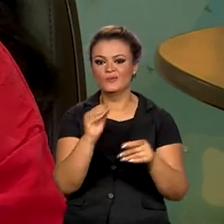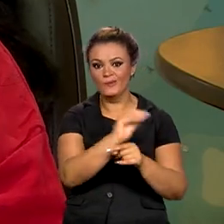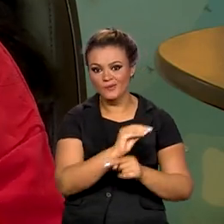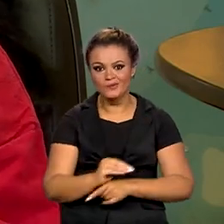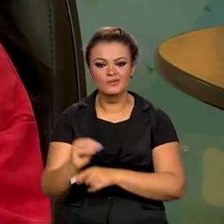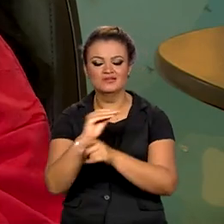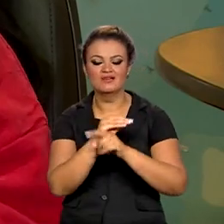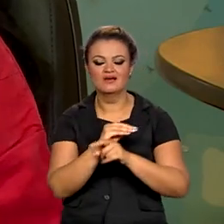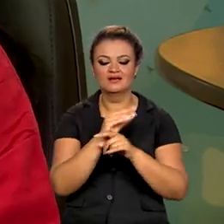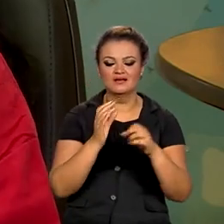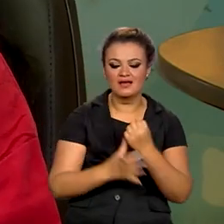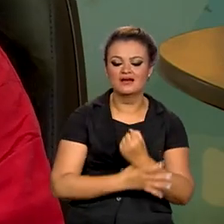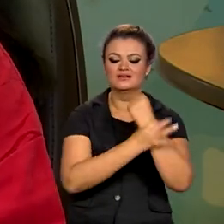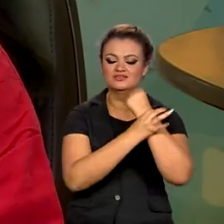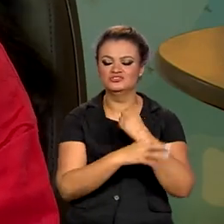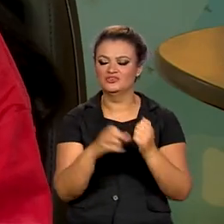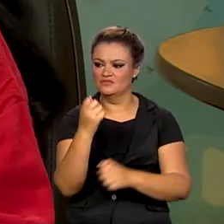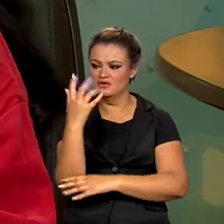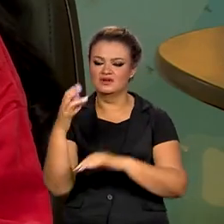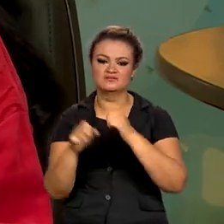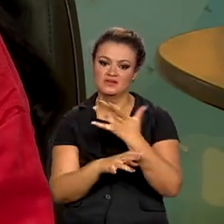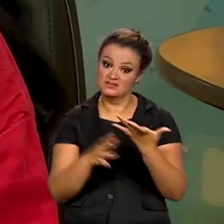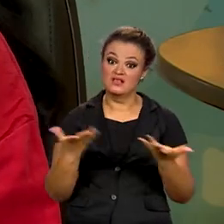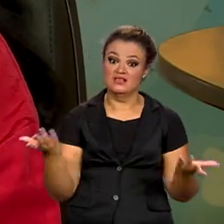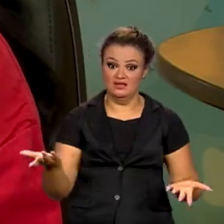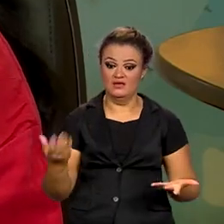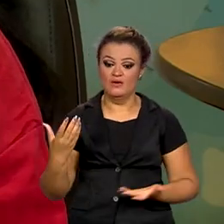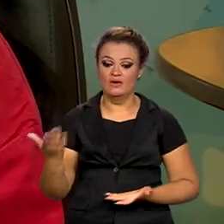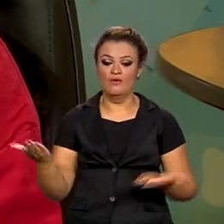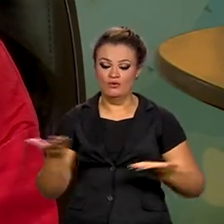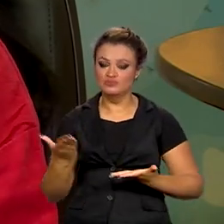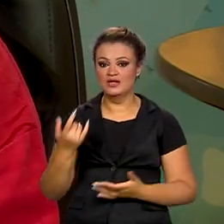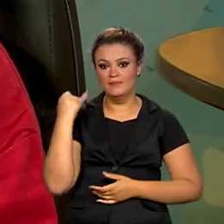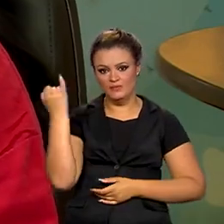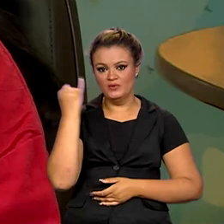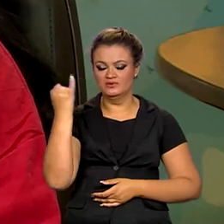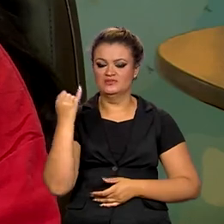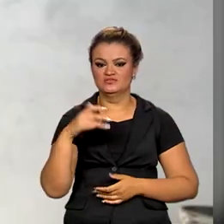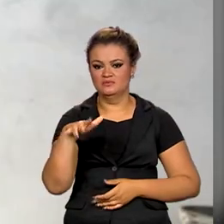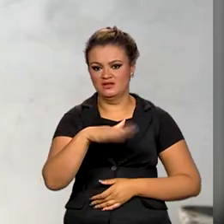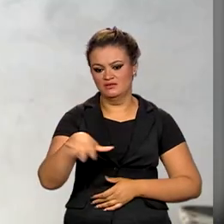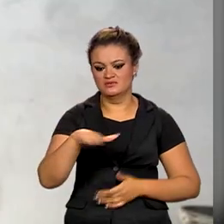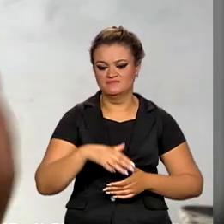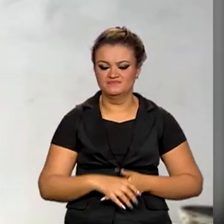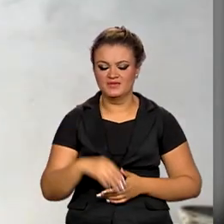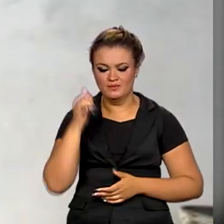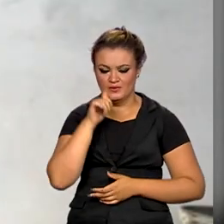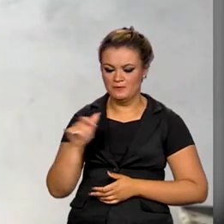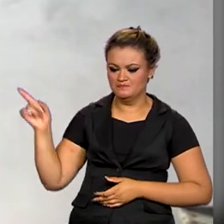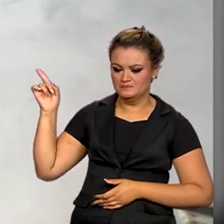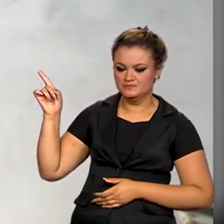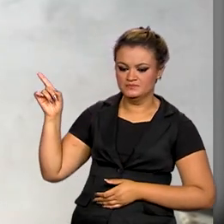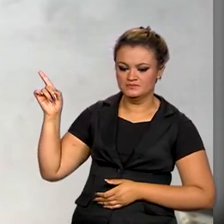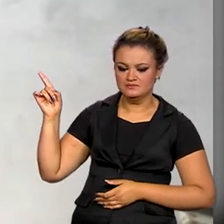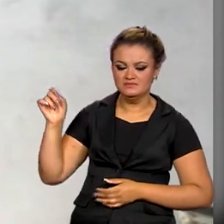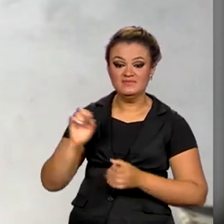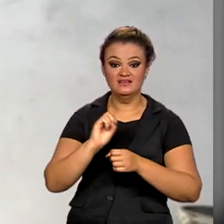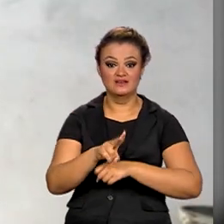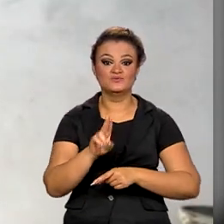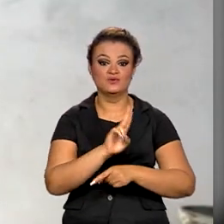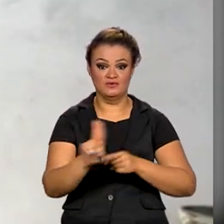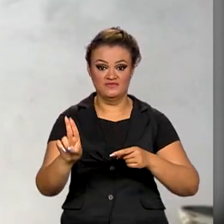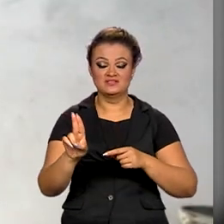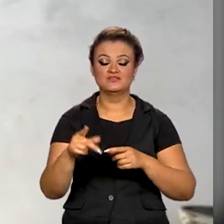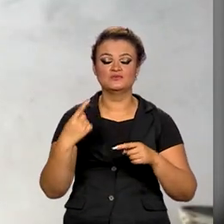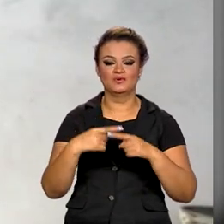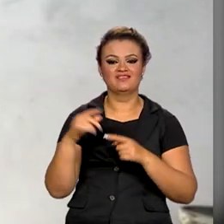garantia de floresta em pé, que é o que hoje interessa para o mundo inteiro. Vanessa, que entrou na universidade por meio